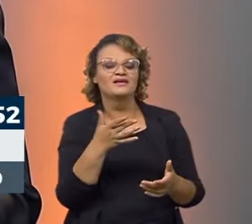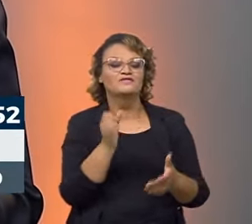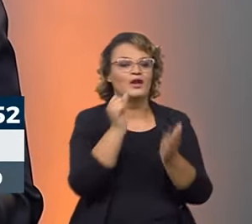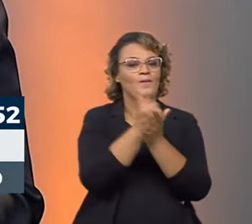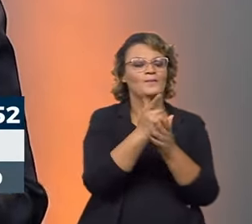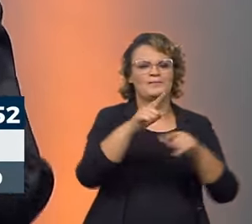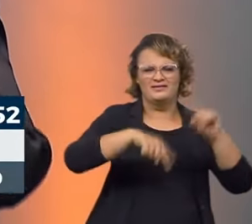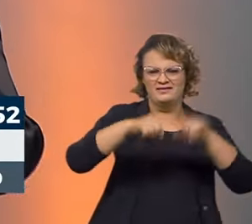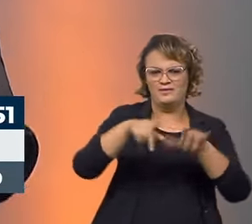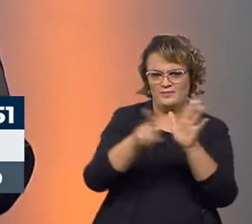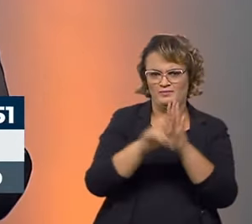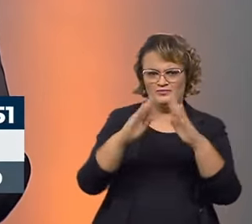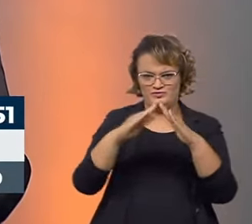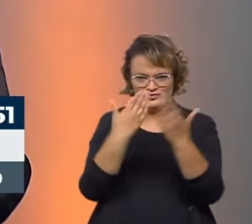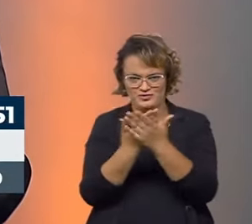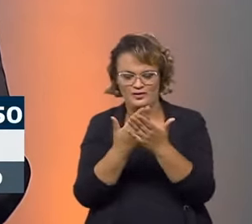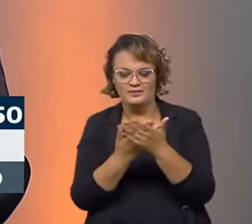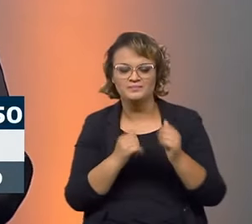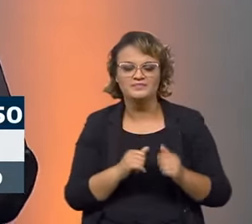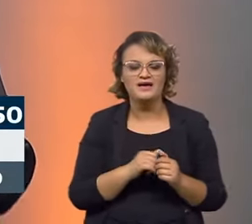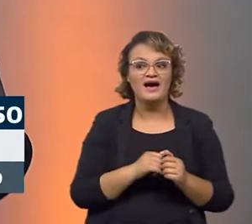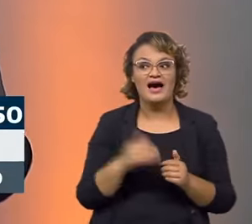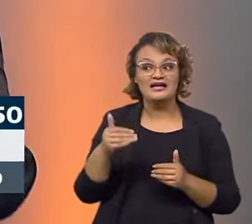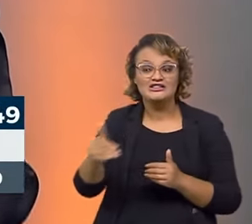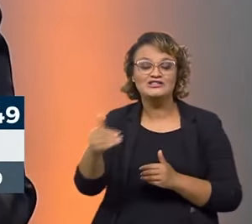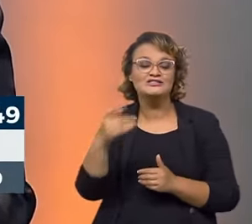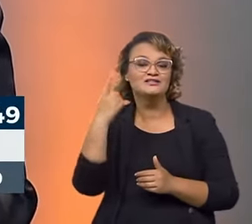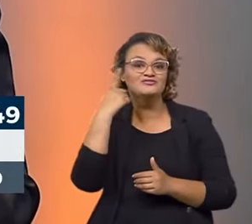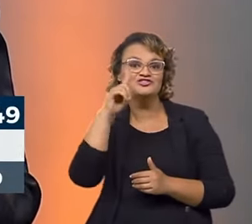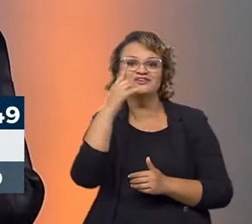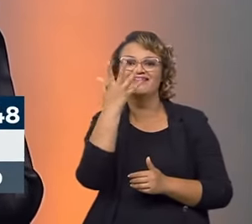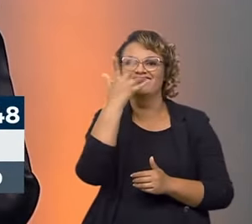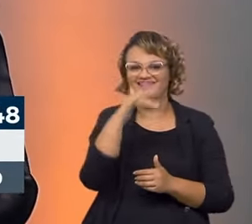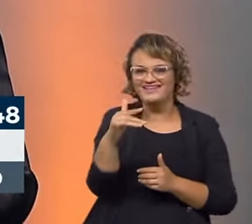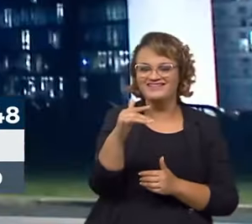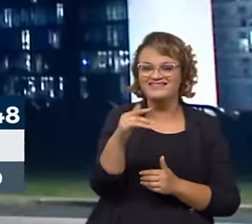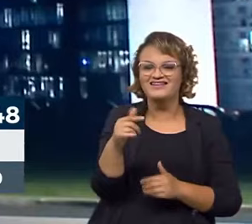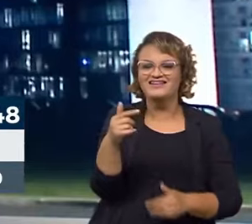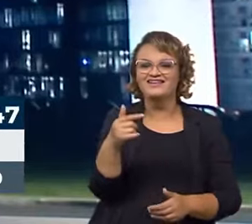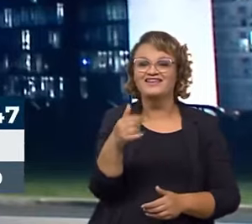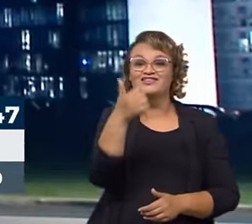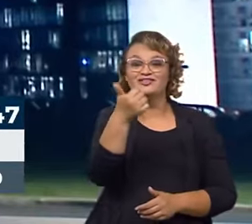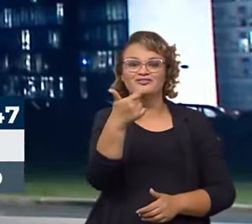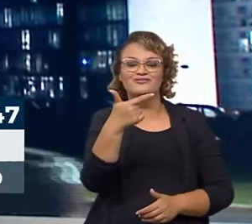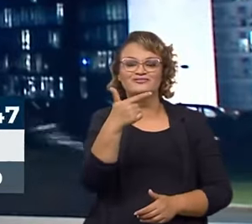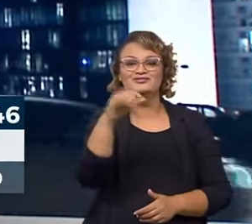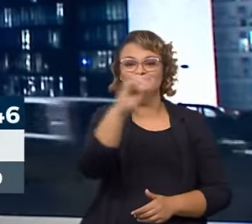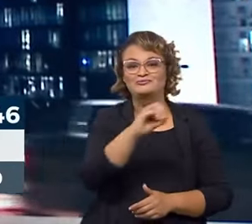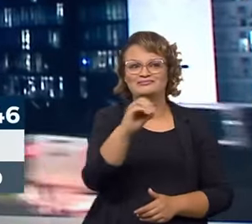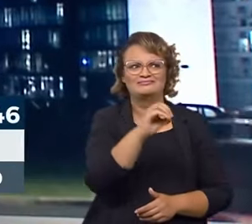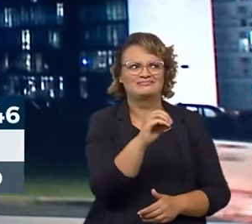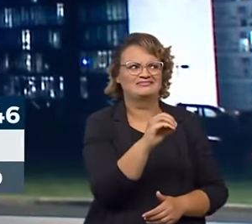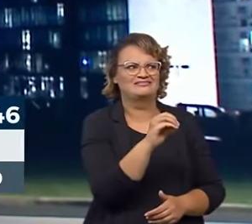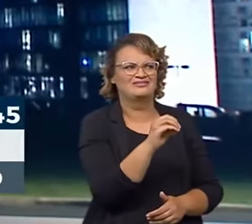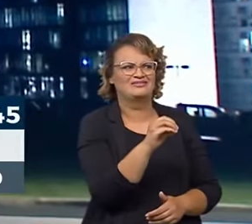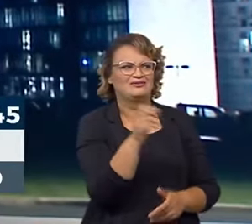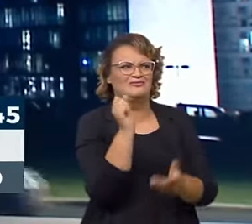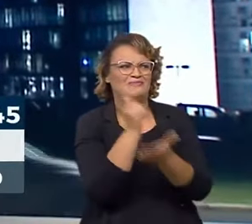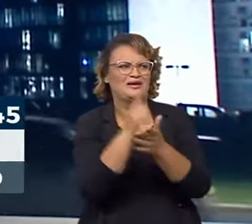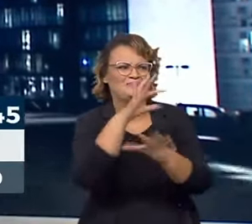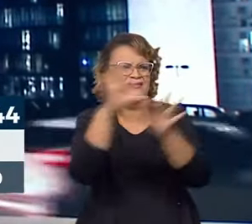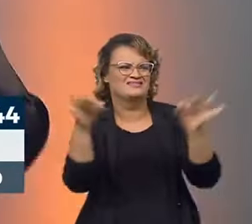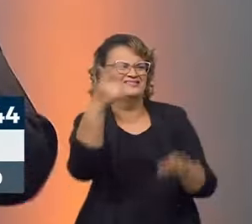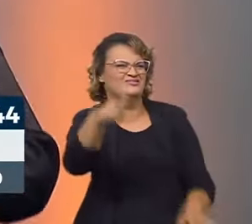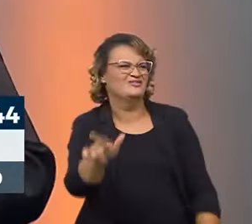para comprar material escolar. Daqui a pouco a gente tem dia das crianças, aquele momento de comprar o brinquedo e lembra, acabamos de pagar as coisas do começo do ano.